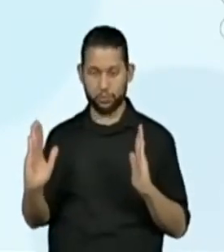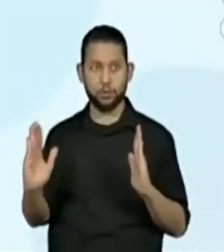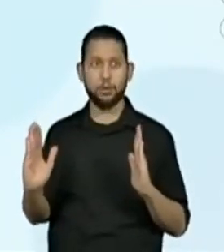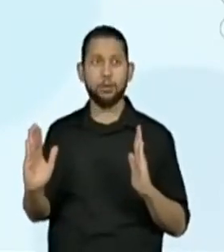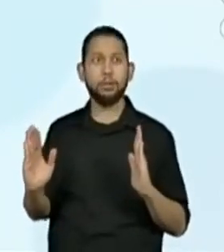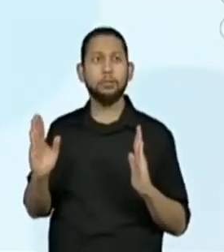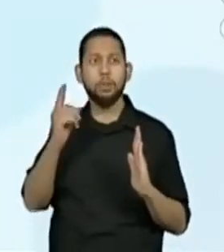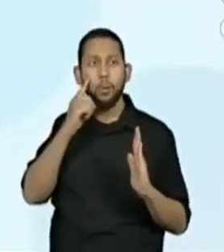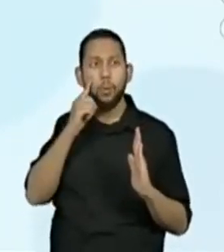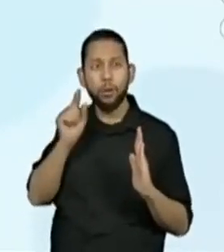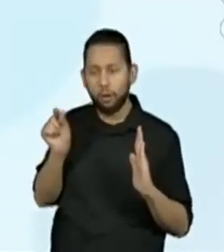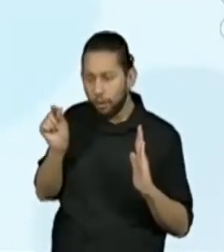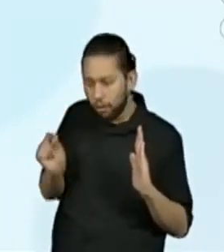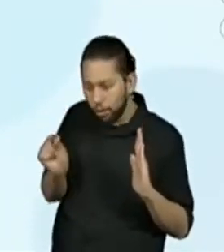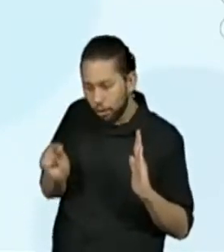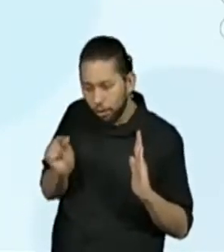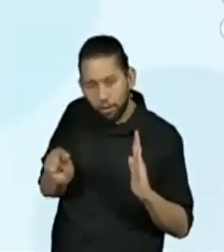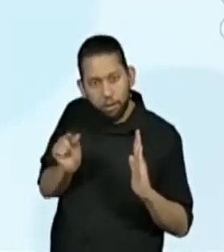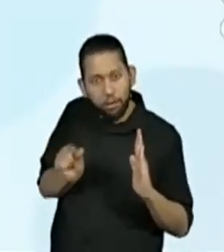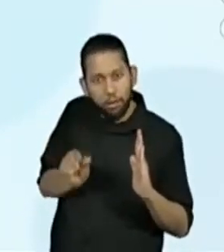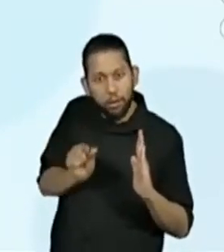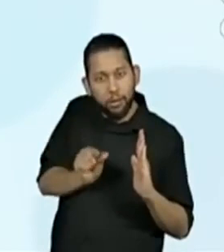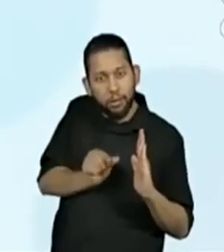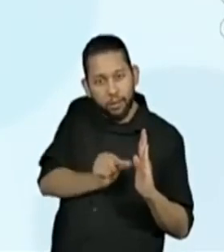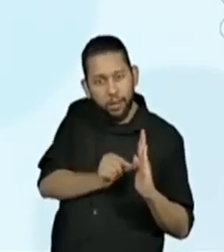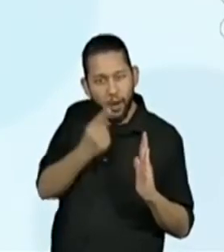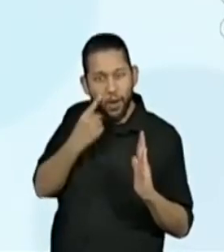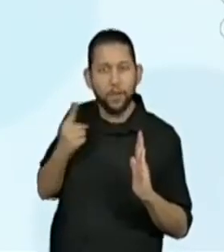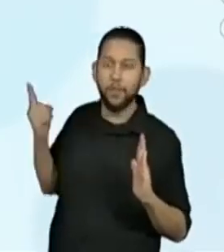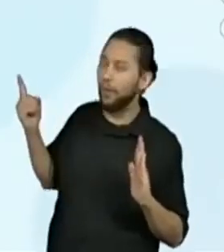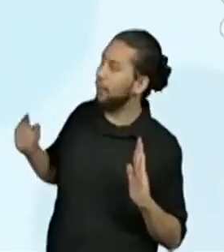que eu estou destacando.